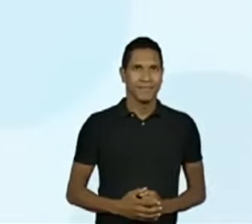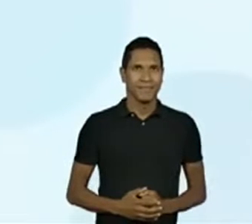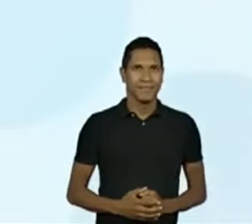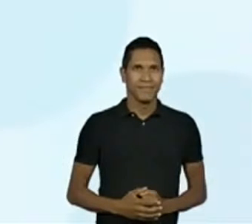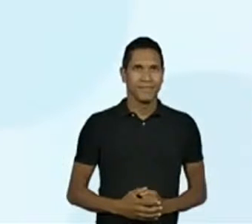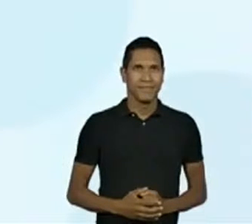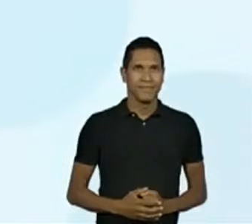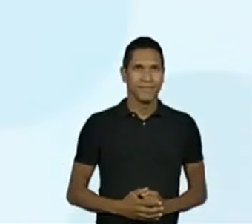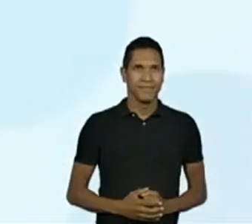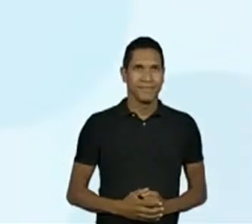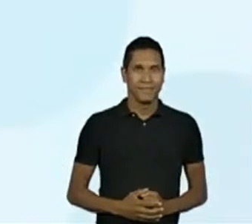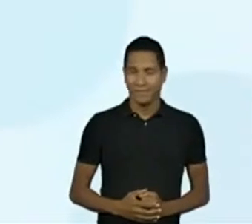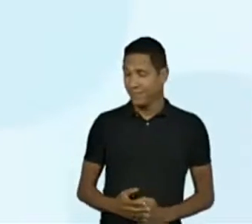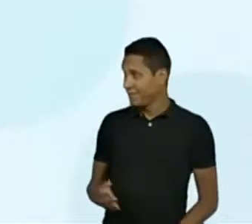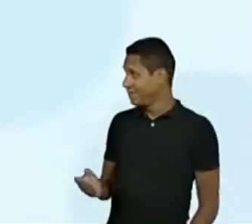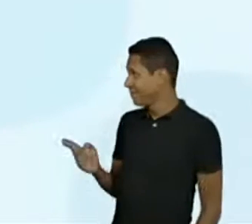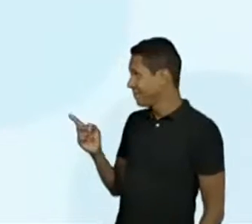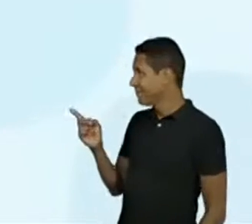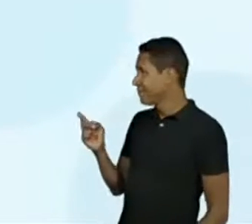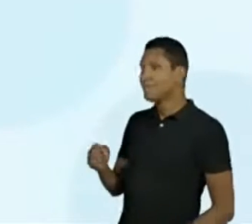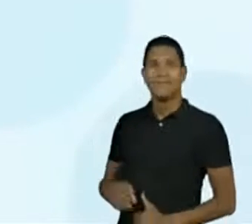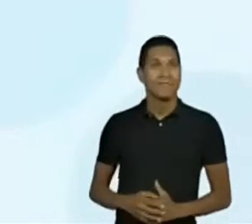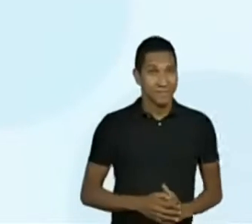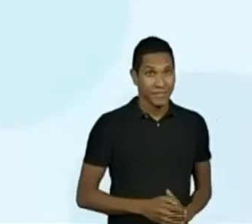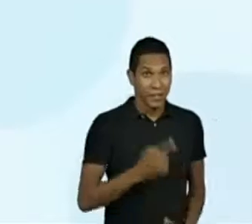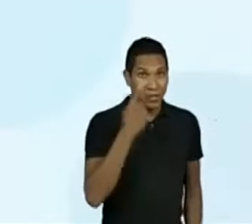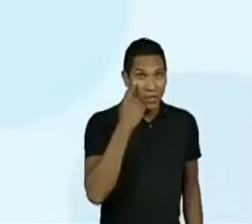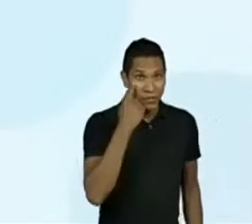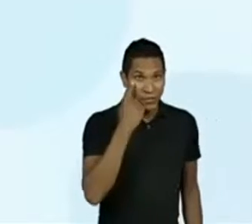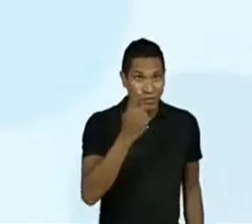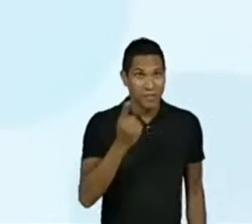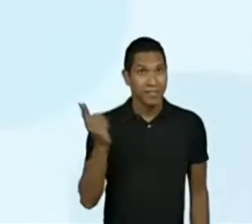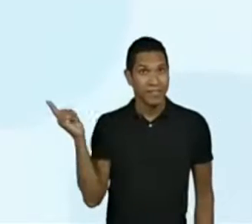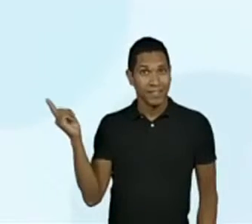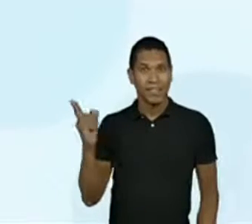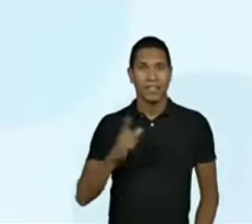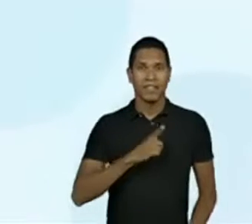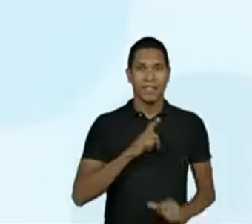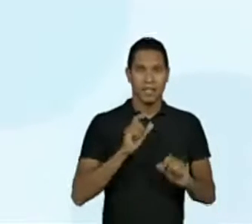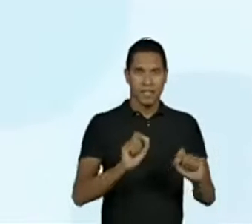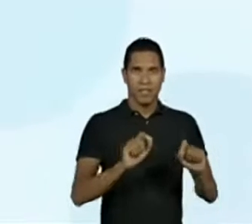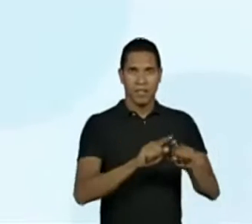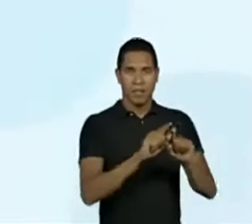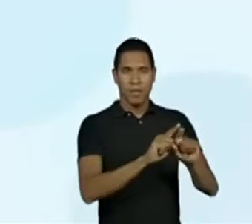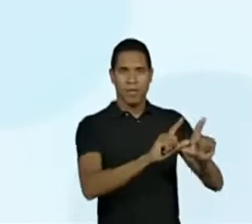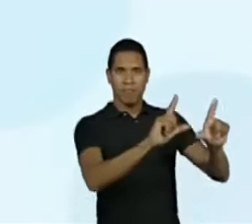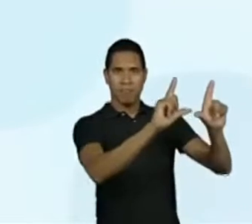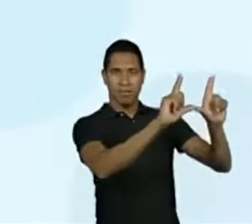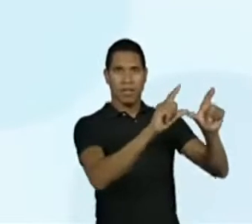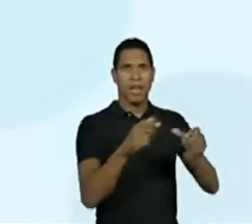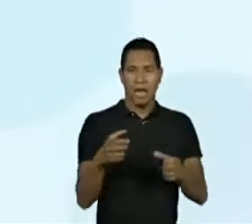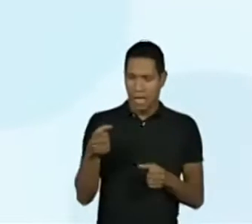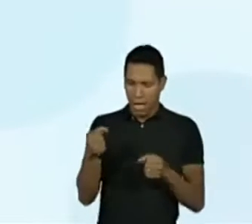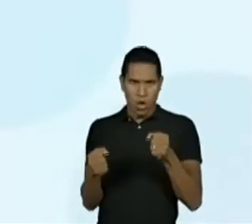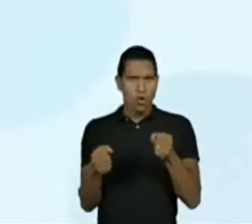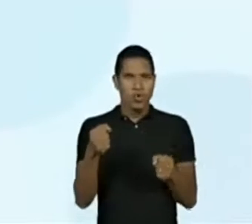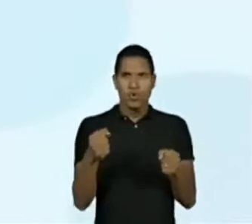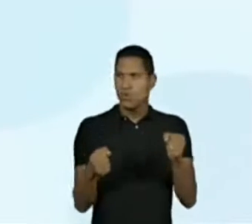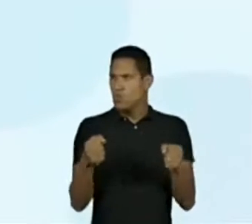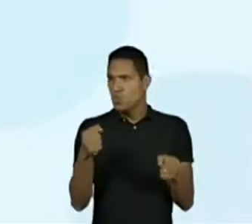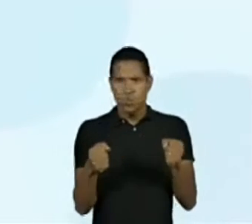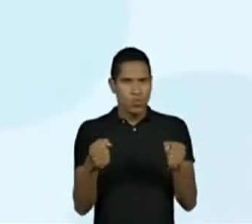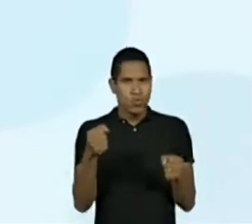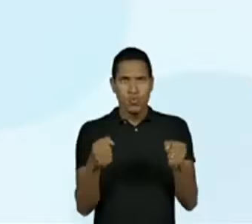E, então, observando o painel que Caio e seu avô, assim